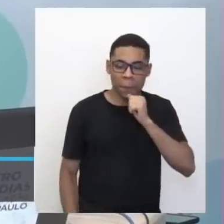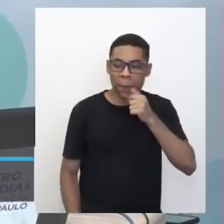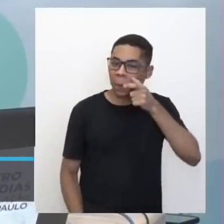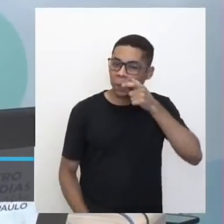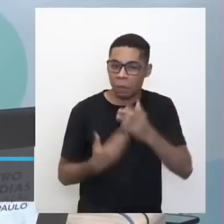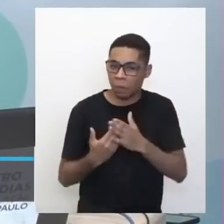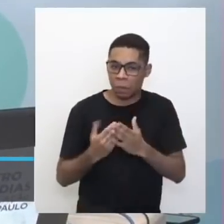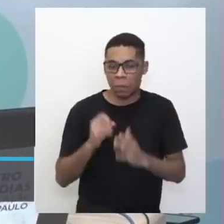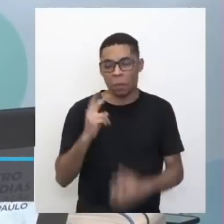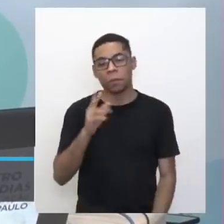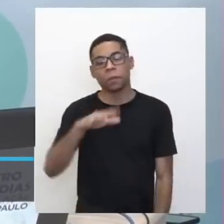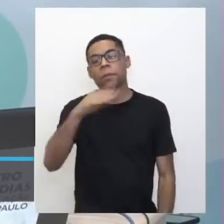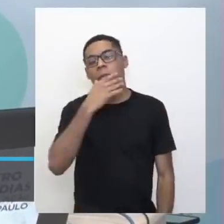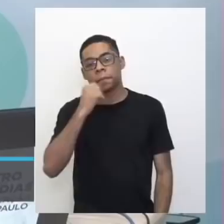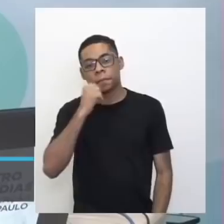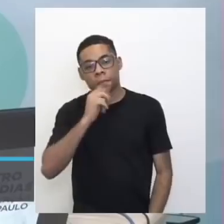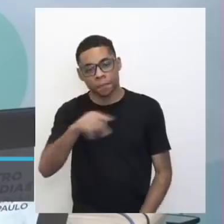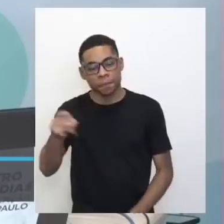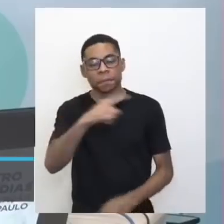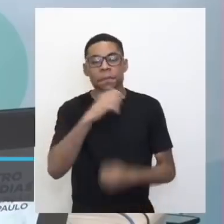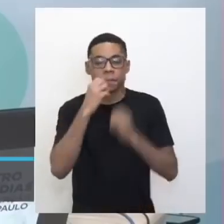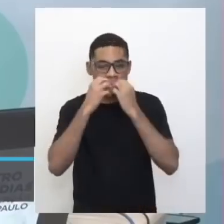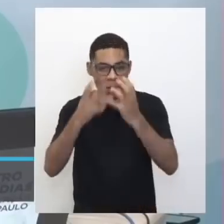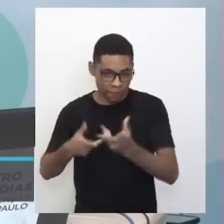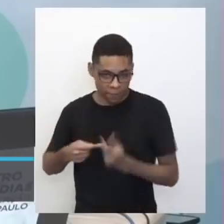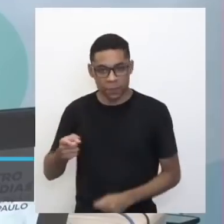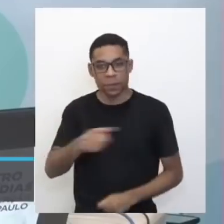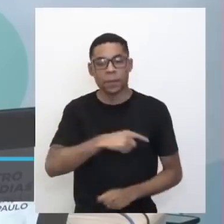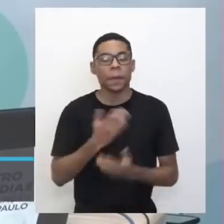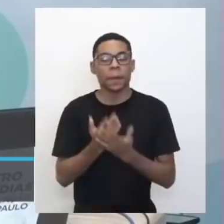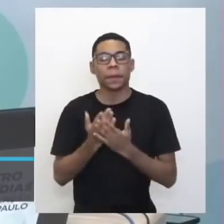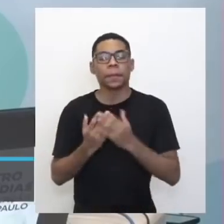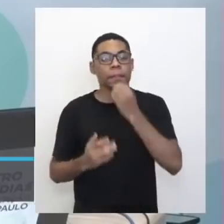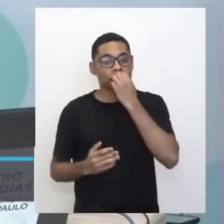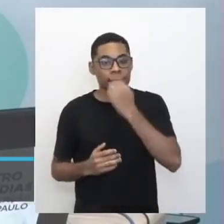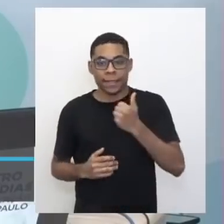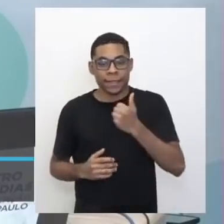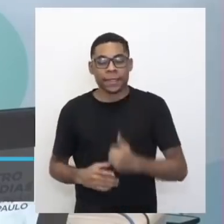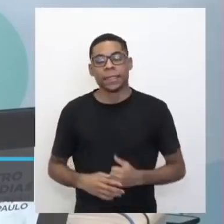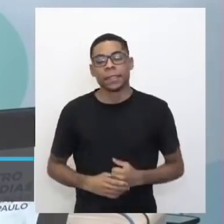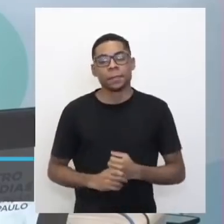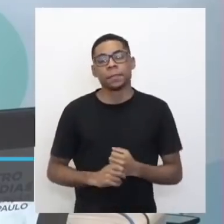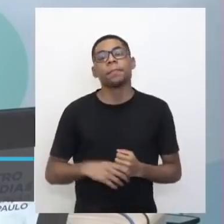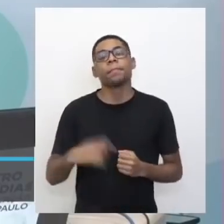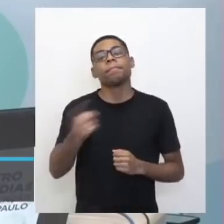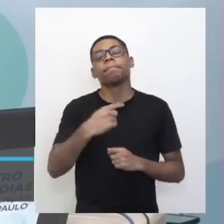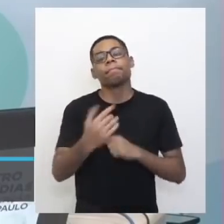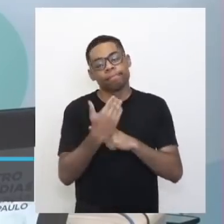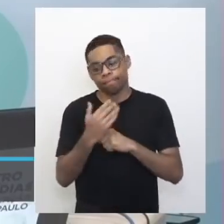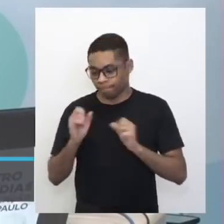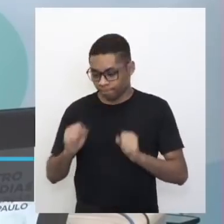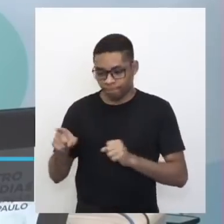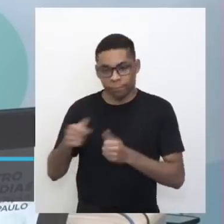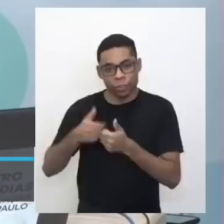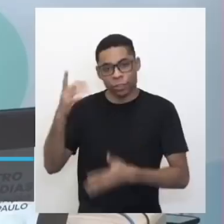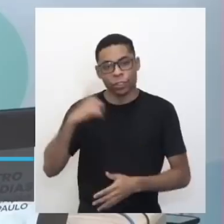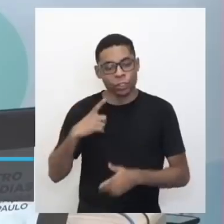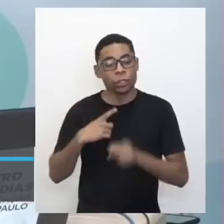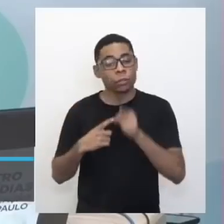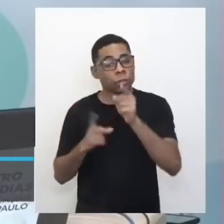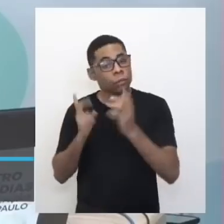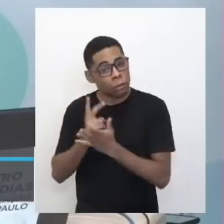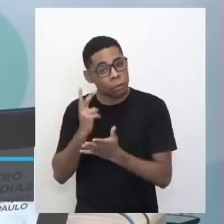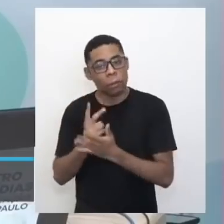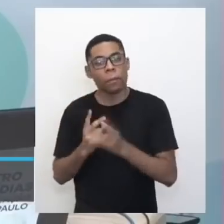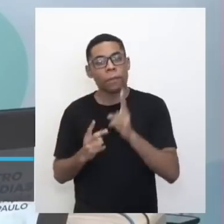professores são sempre muito bem-vindos aqui nas nossas aulas. Deixe aqui as suas contribuições aqui no chat e sempre que for